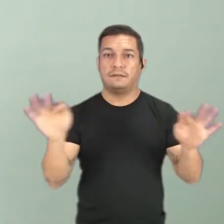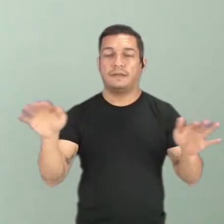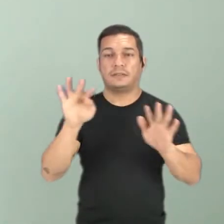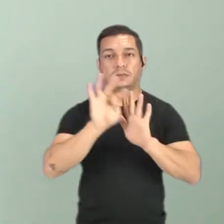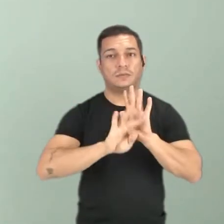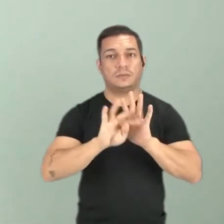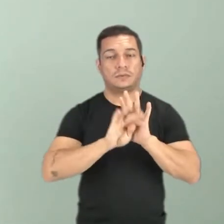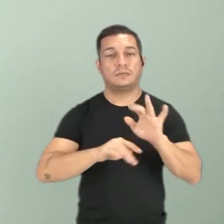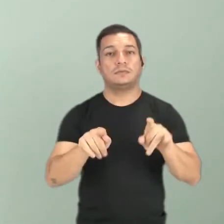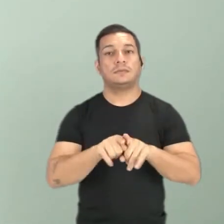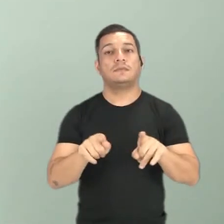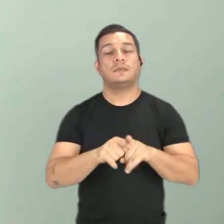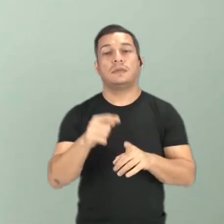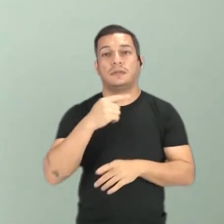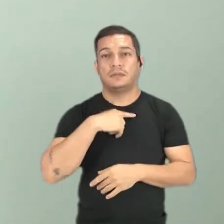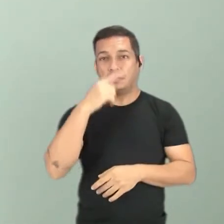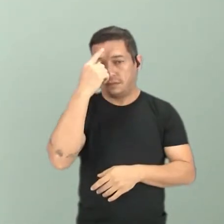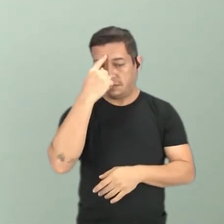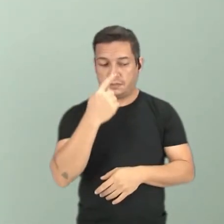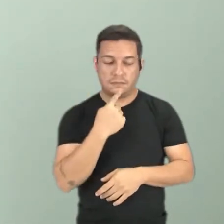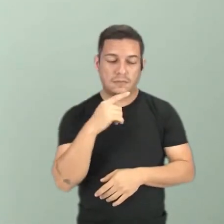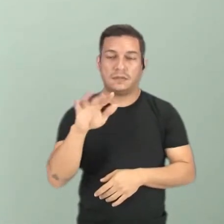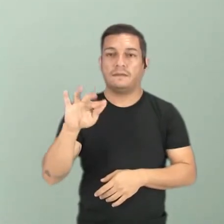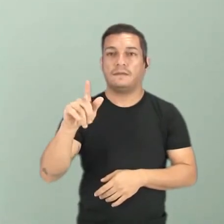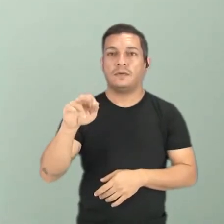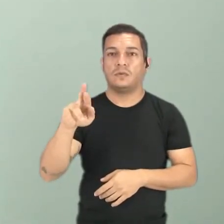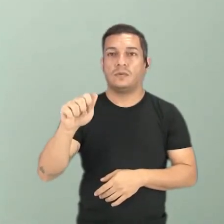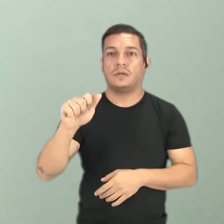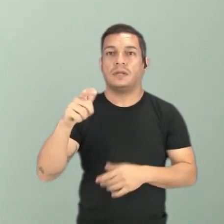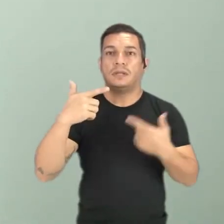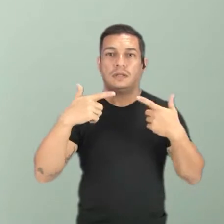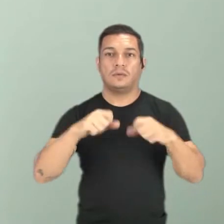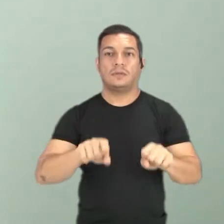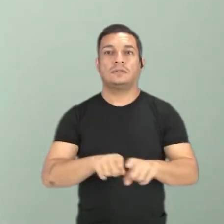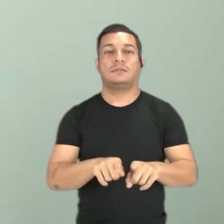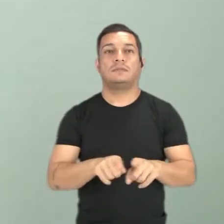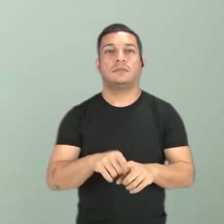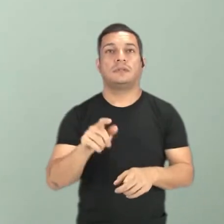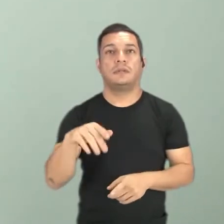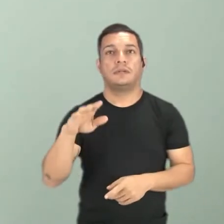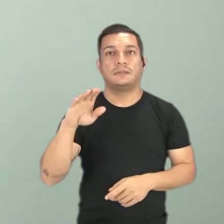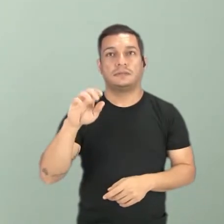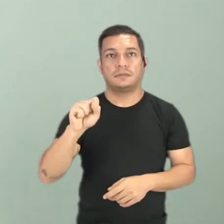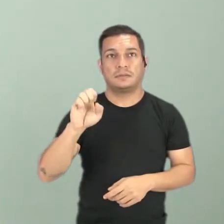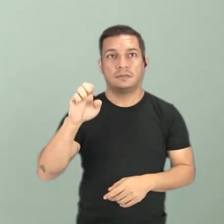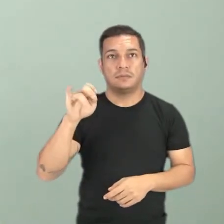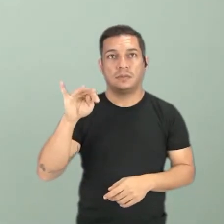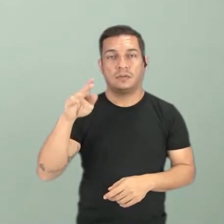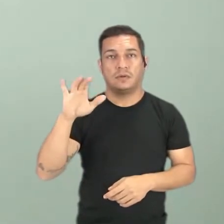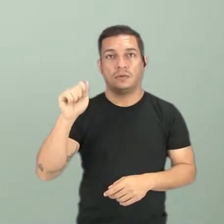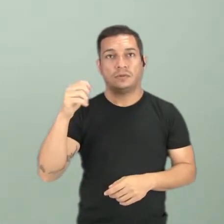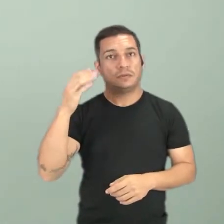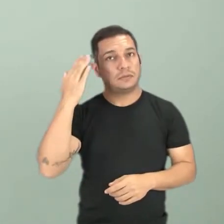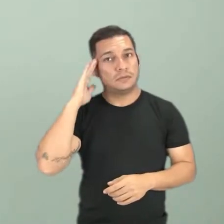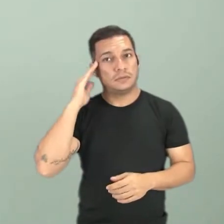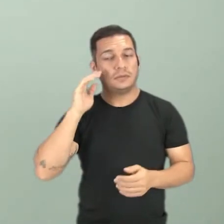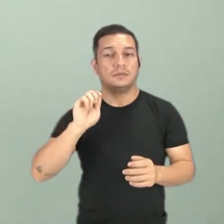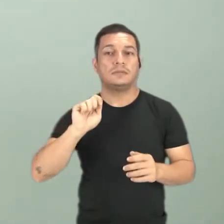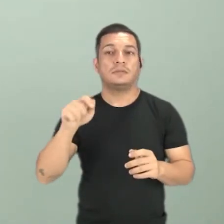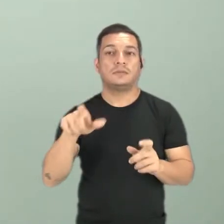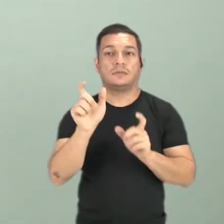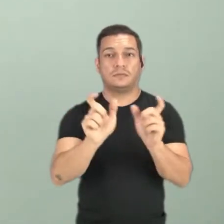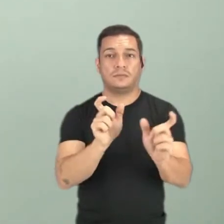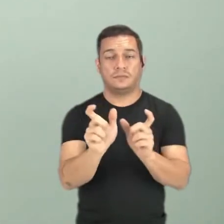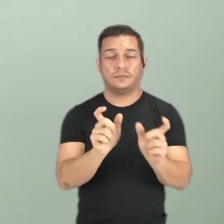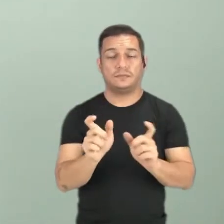texto. São as figuras de linguagem que nós já estudamos, e a semiótica se trata da interpretação dos signos, dos